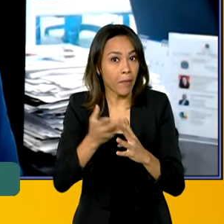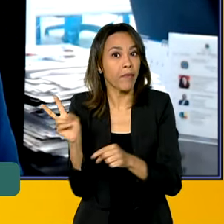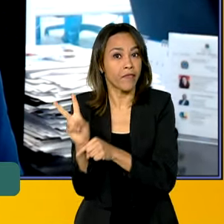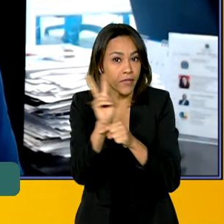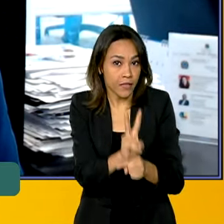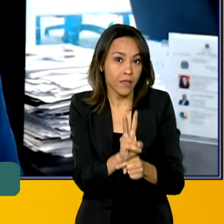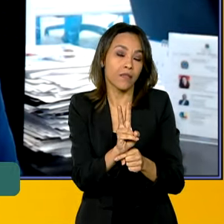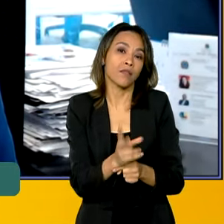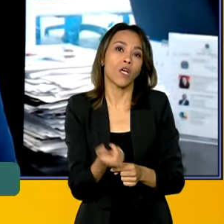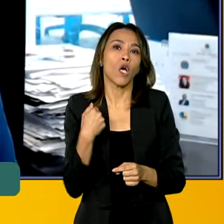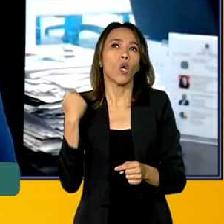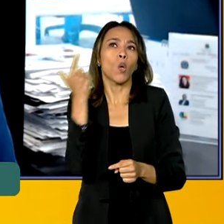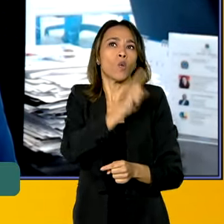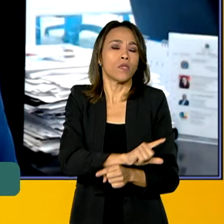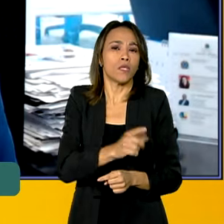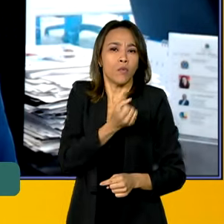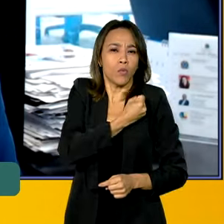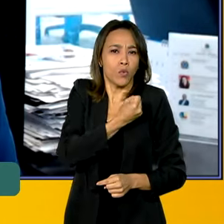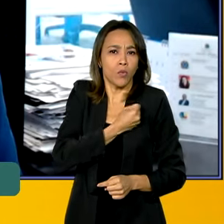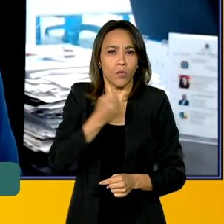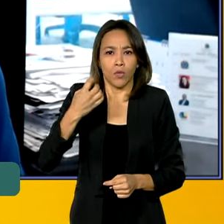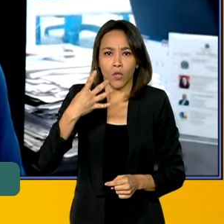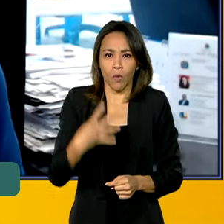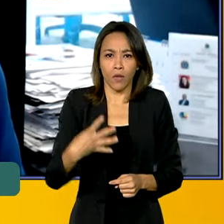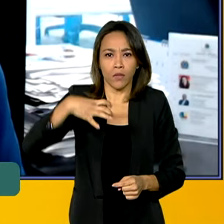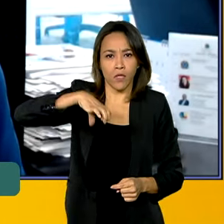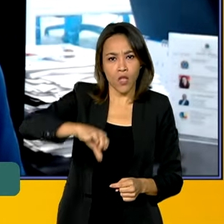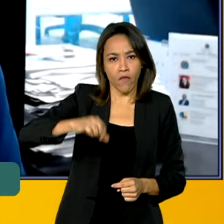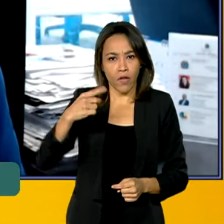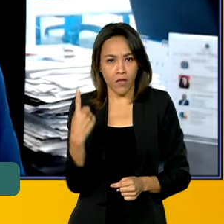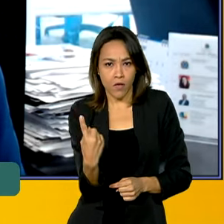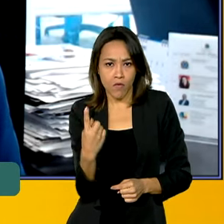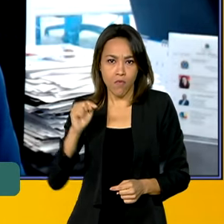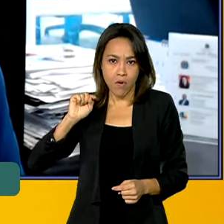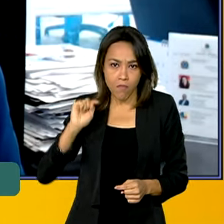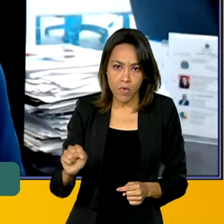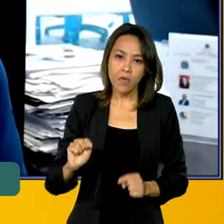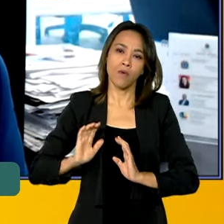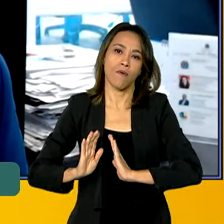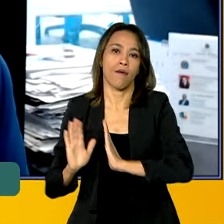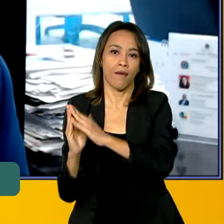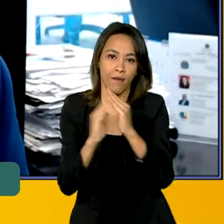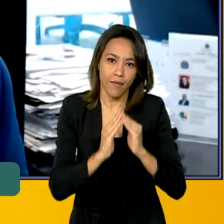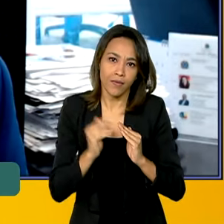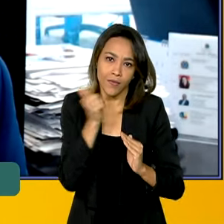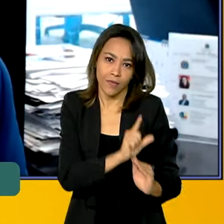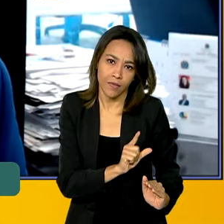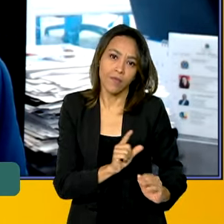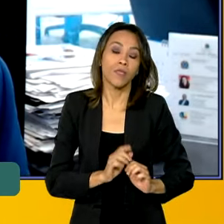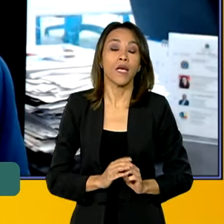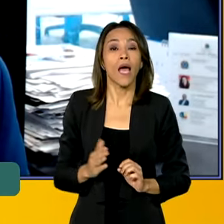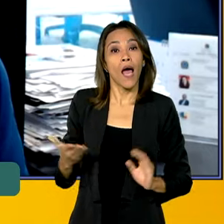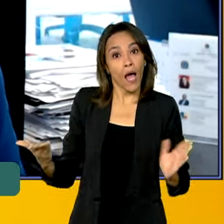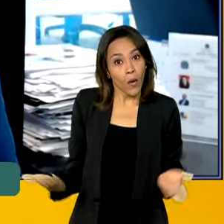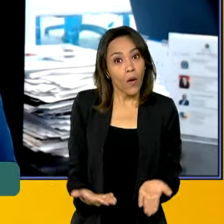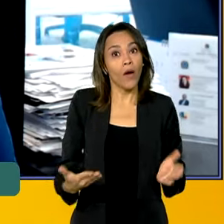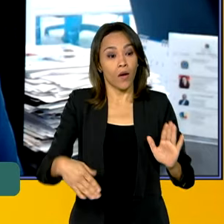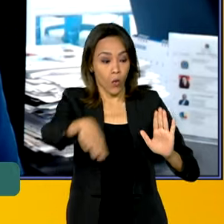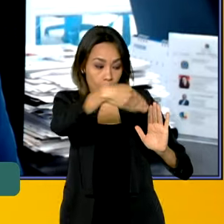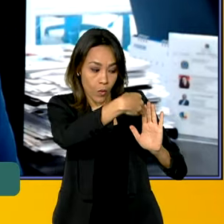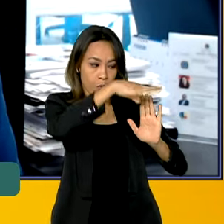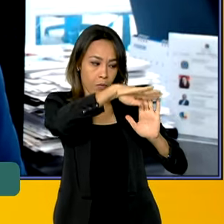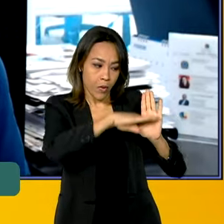Casa Minha Vida. Nós alcançamos um número de 491 mil unidades. O programa agora, atrás,